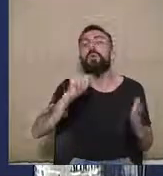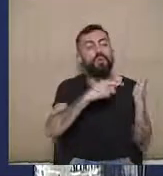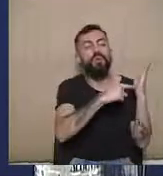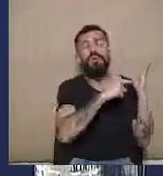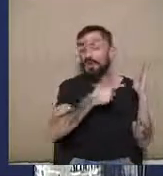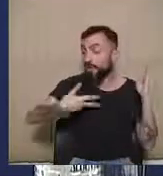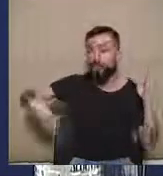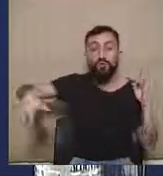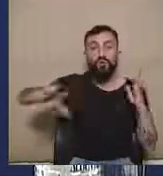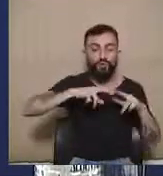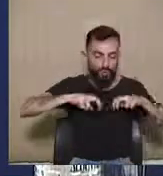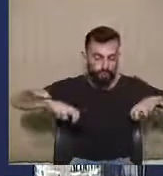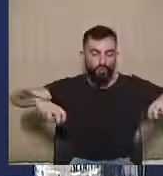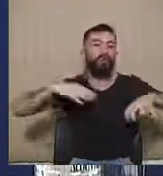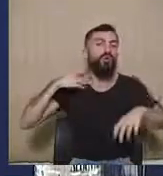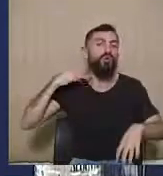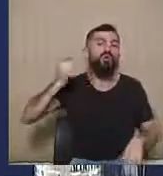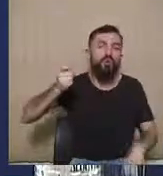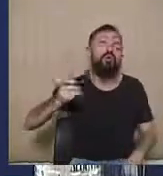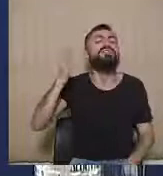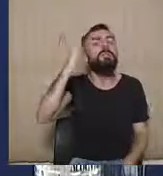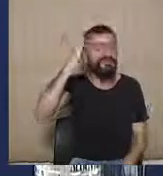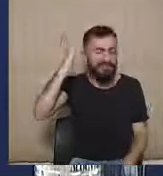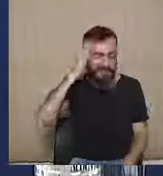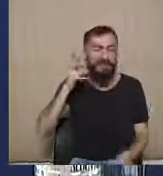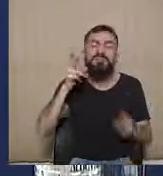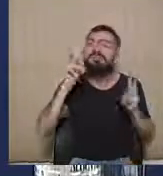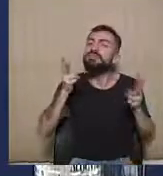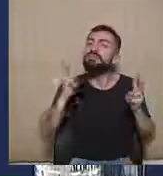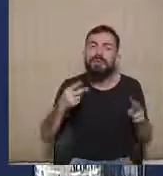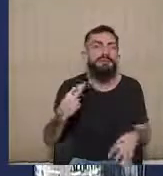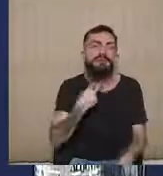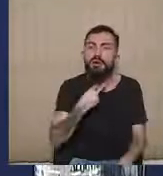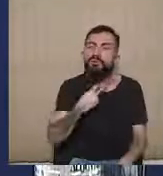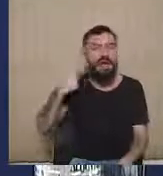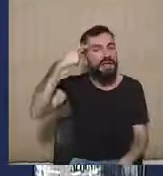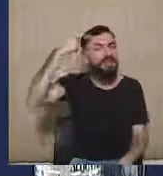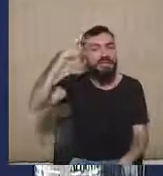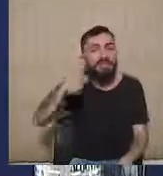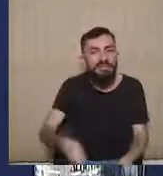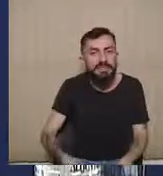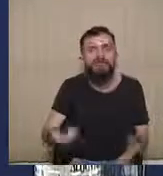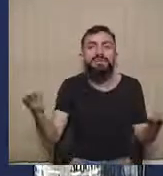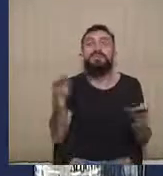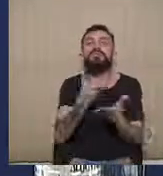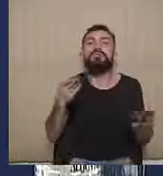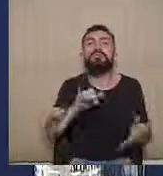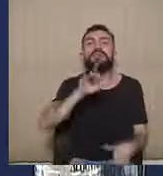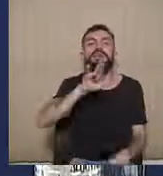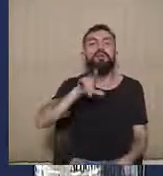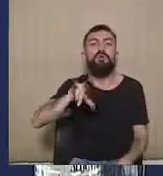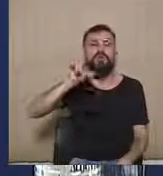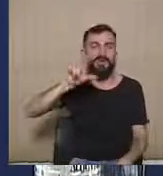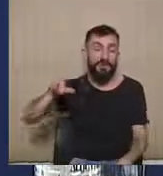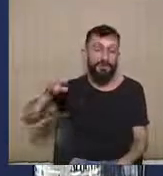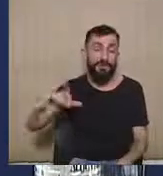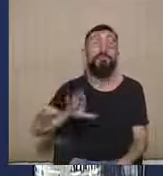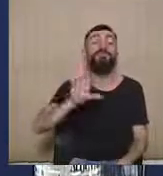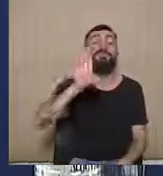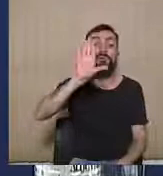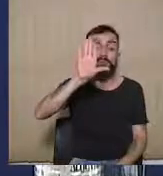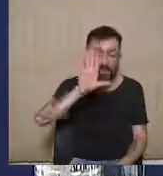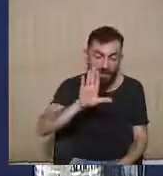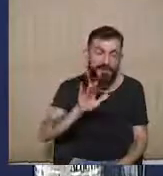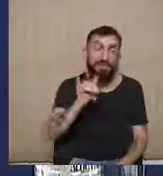corte no sentido de que, salvo em situação excepcional, são irrecorríveis as decisões interlocutórias não terminativas. Na espécie,